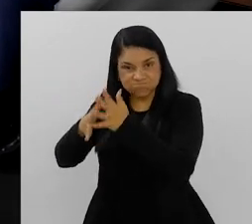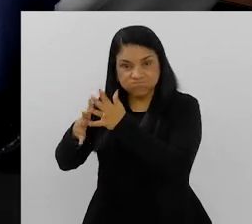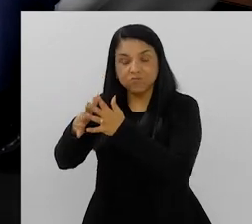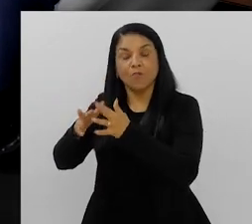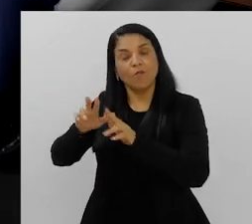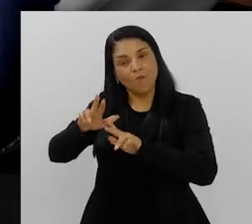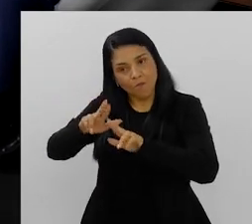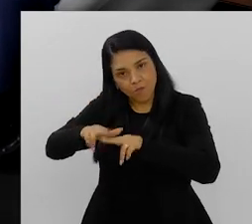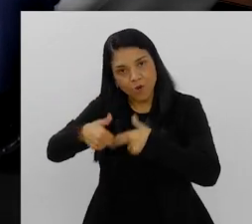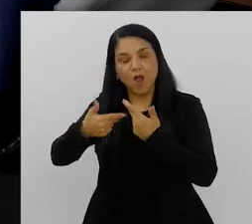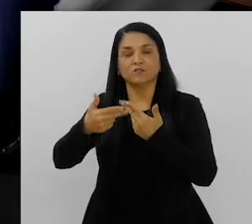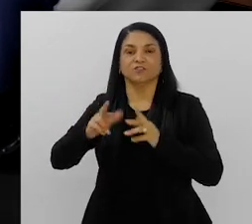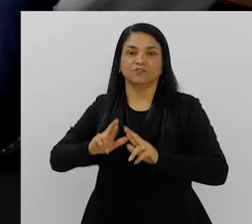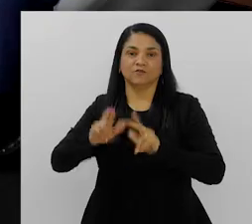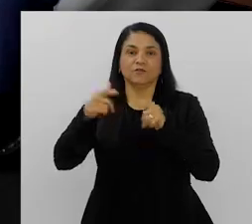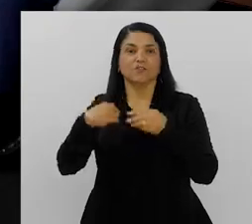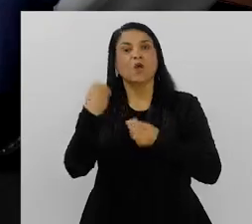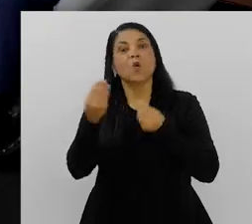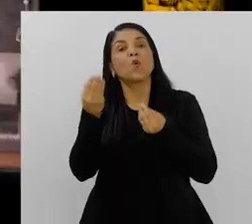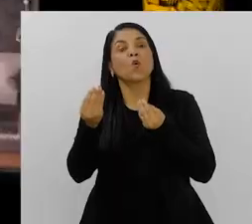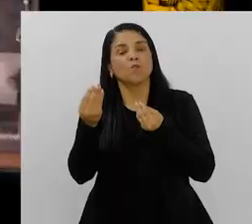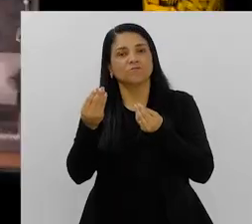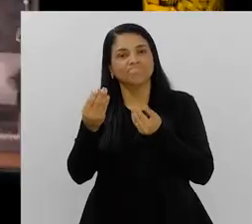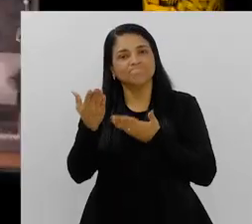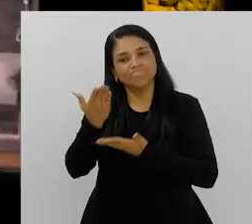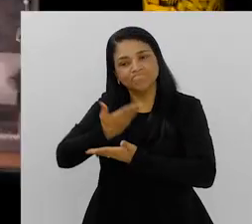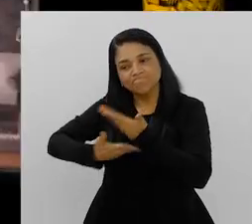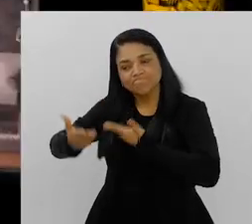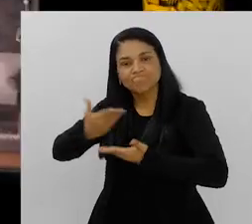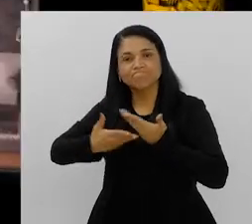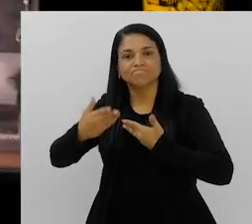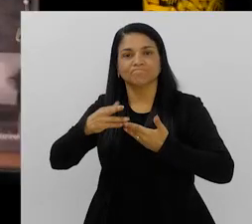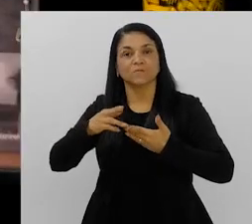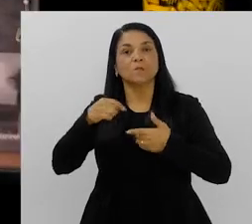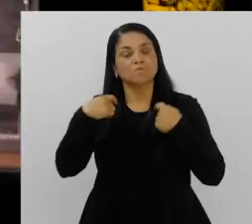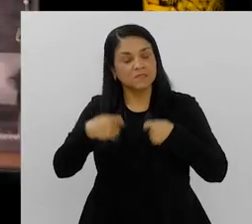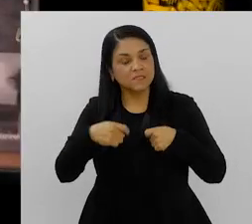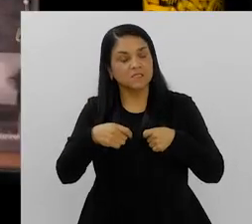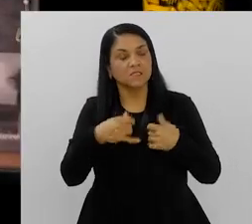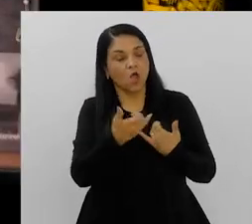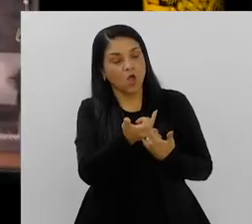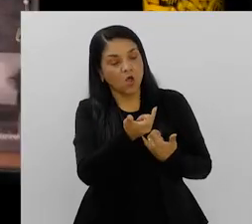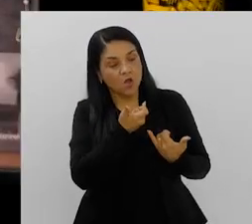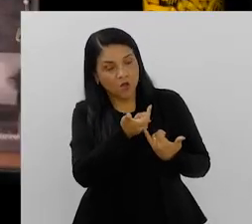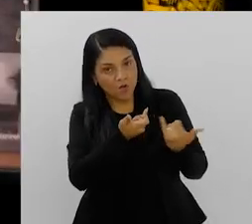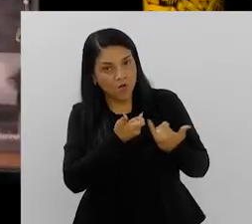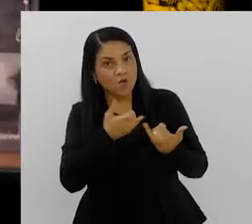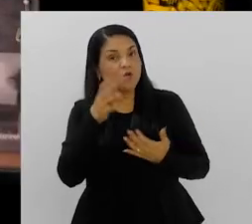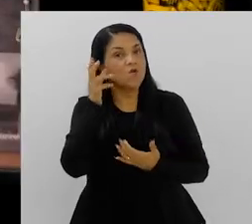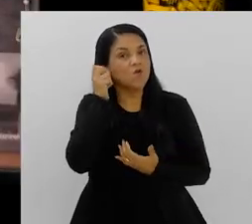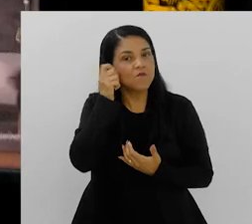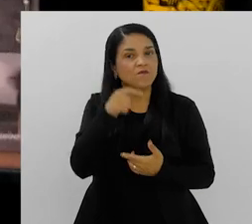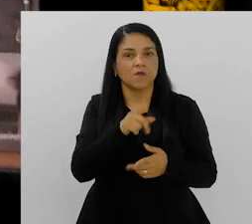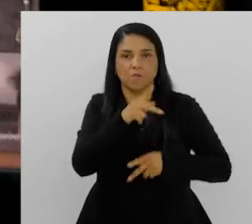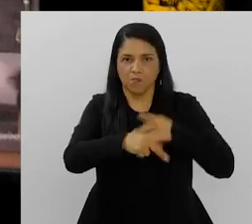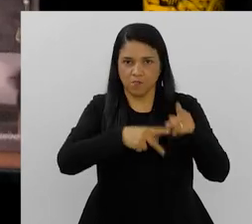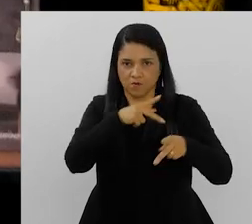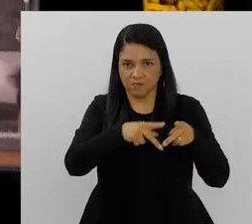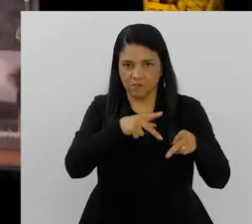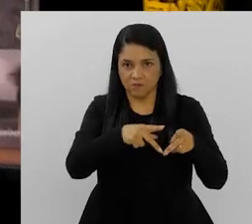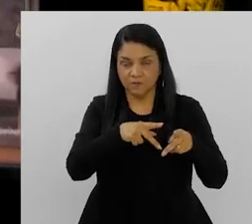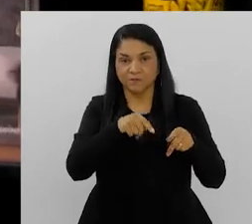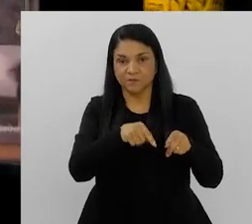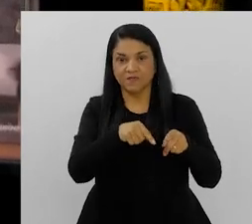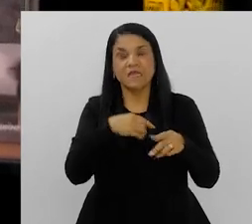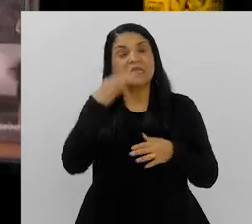vive conflitos exatamente por uma das diferenças. E como a gente vai lidar com essas diferenças? Acho que a gente precisa escutar a população. Os governantes